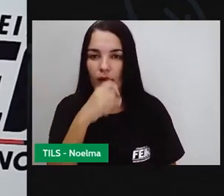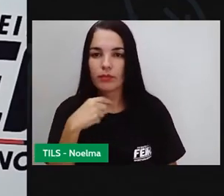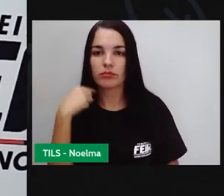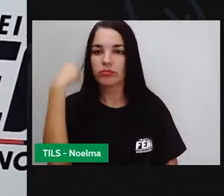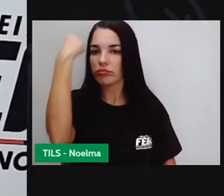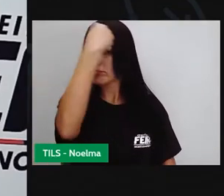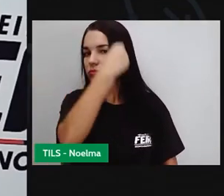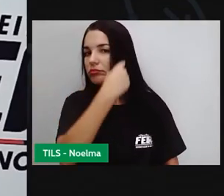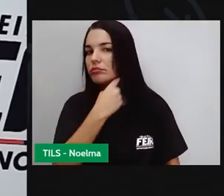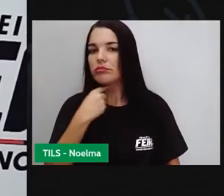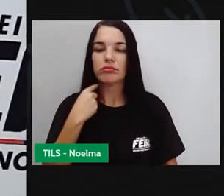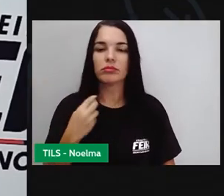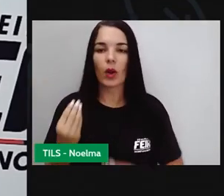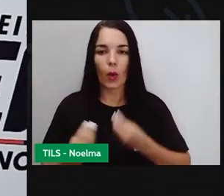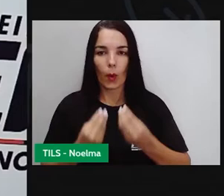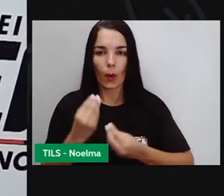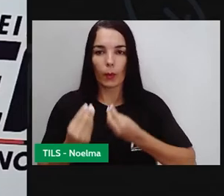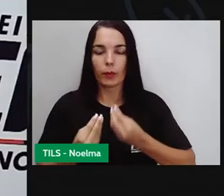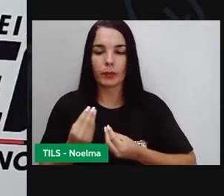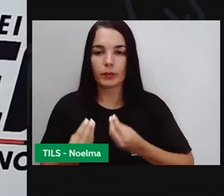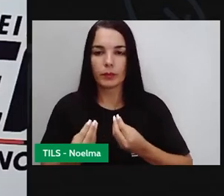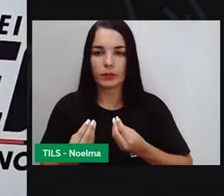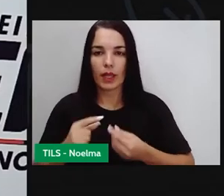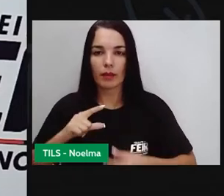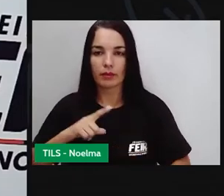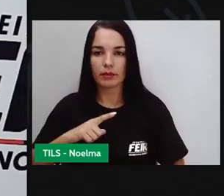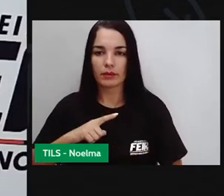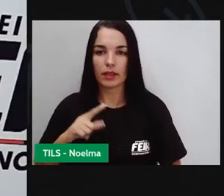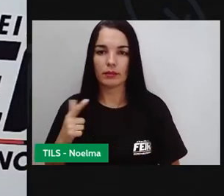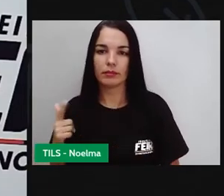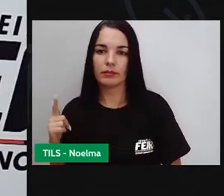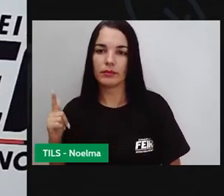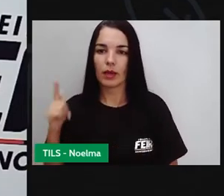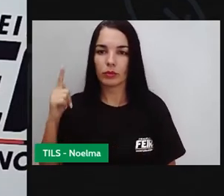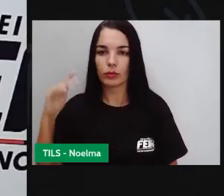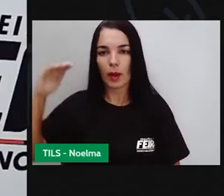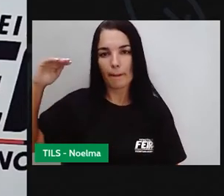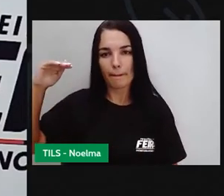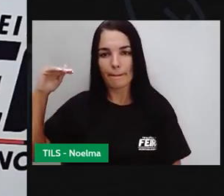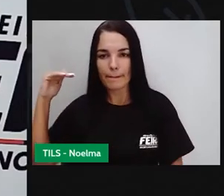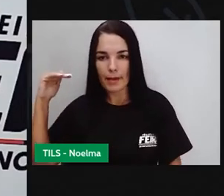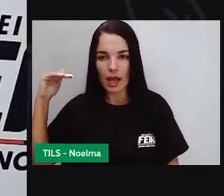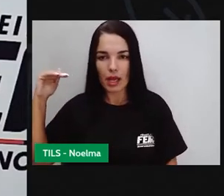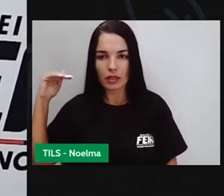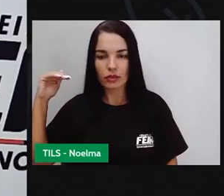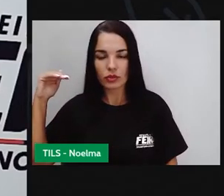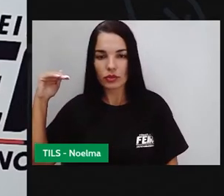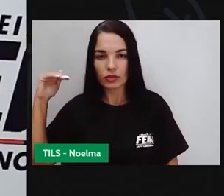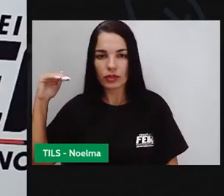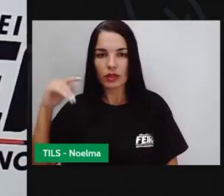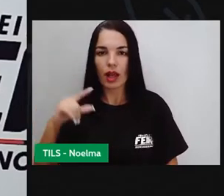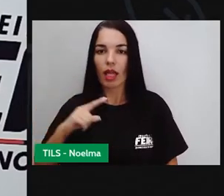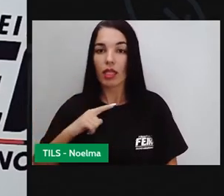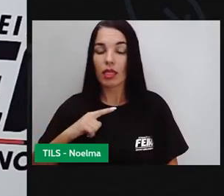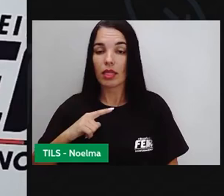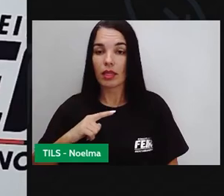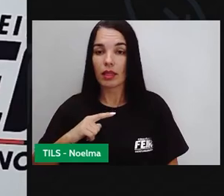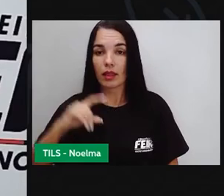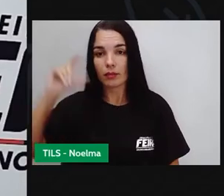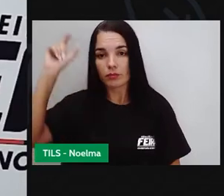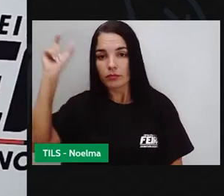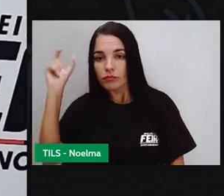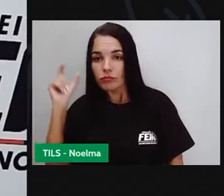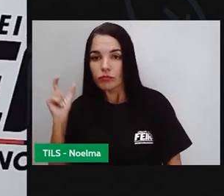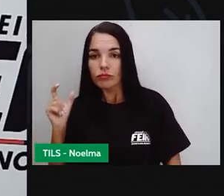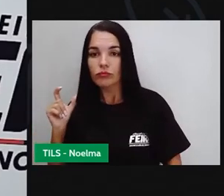eu sou uma pessoa de porte baixa, de estatura baixa, afrodescendente,